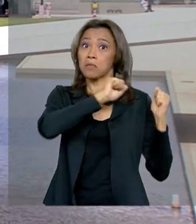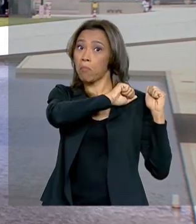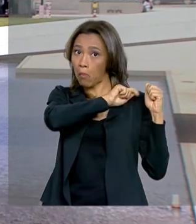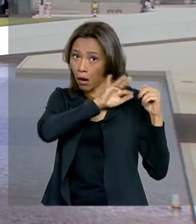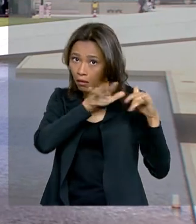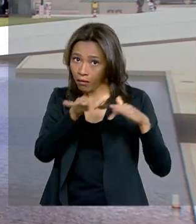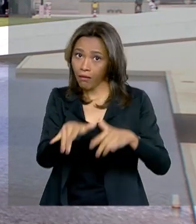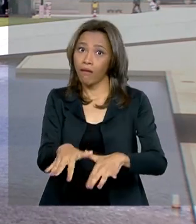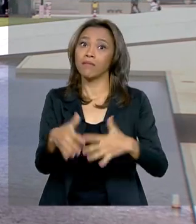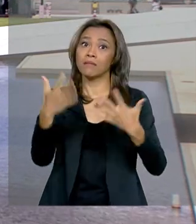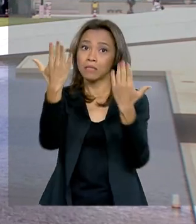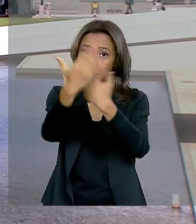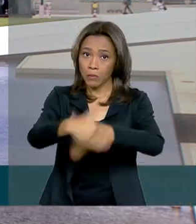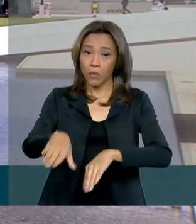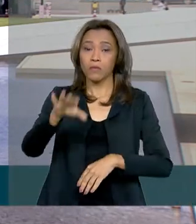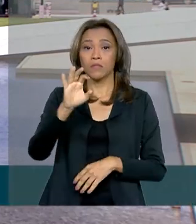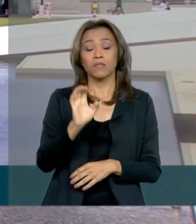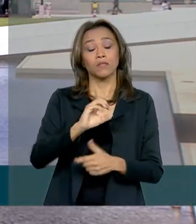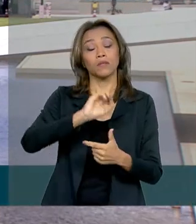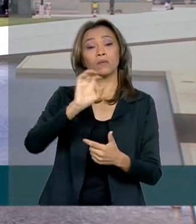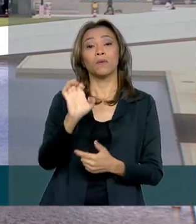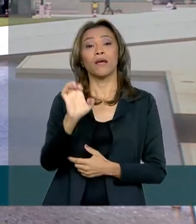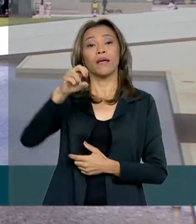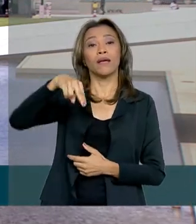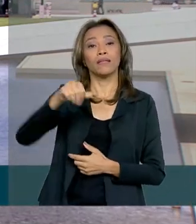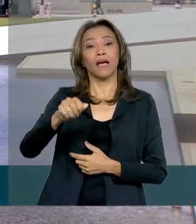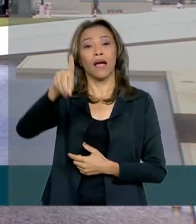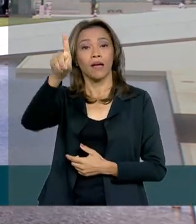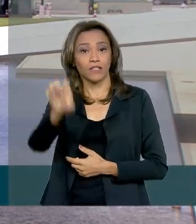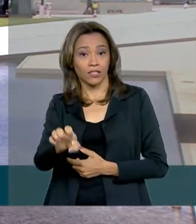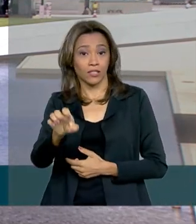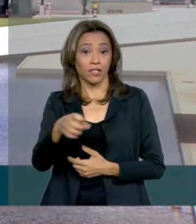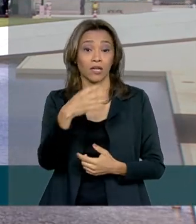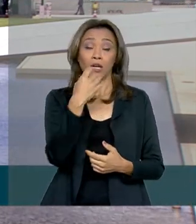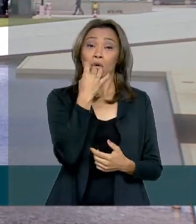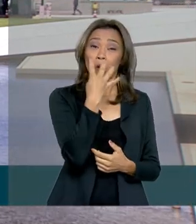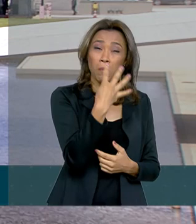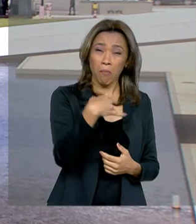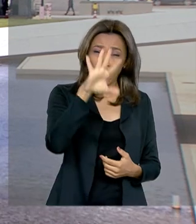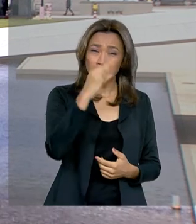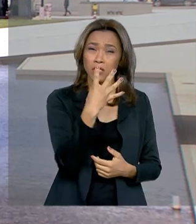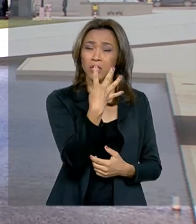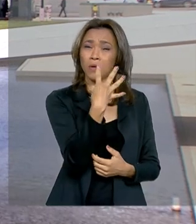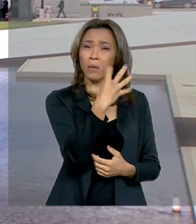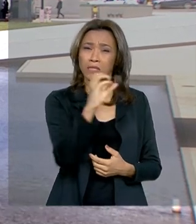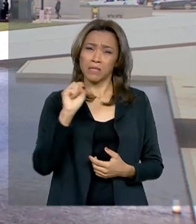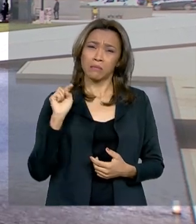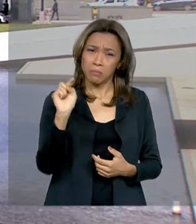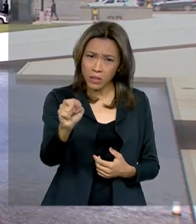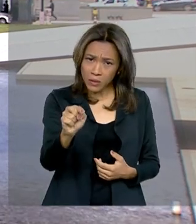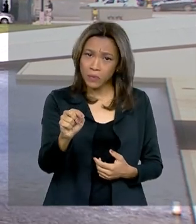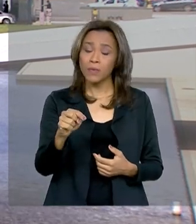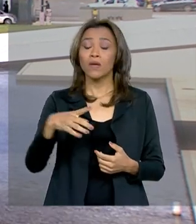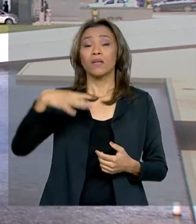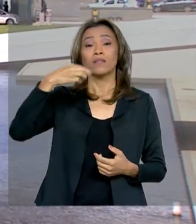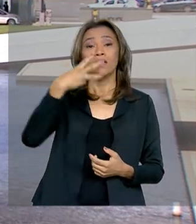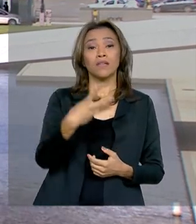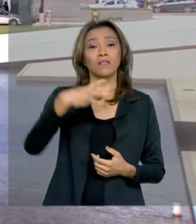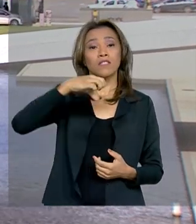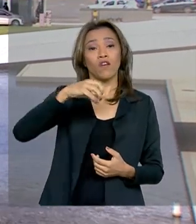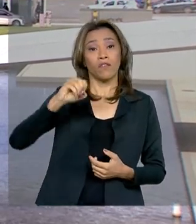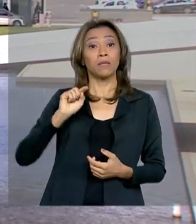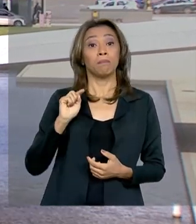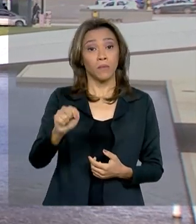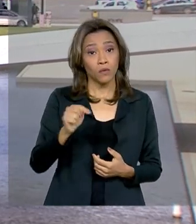mesmo, viu? Dos quase 435 mil inscritos no exame, cerca de 390 mil fizeram as provas no